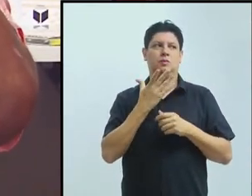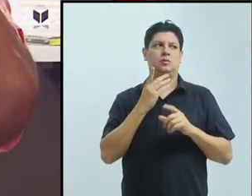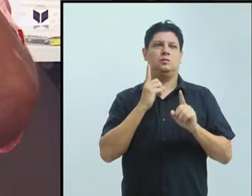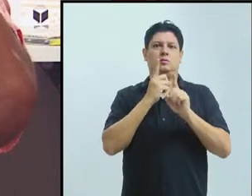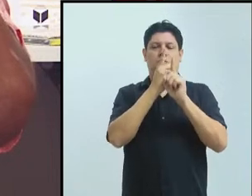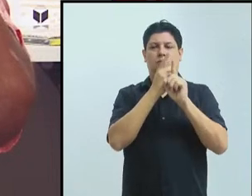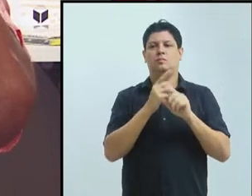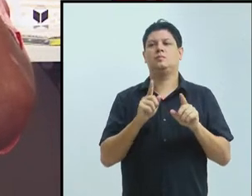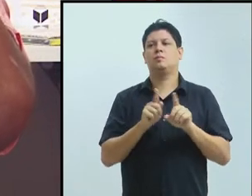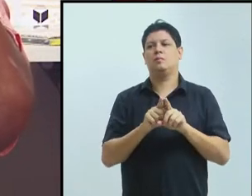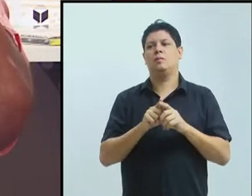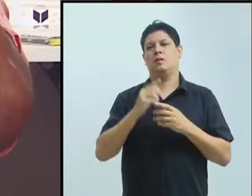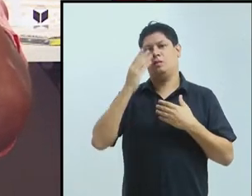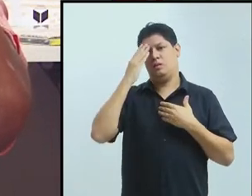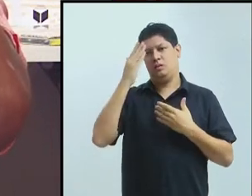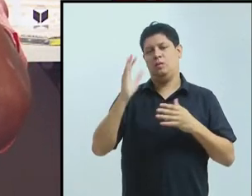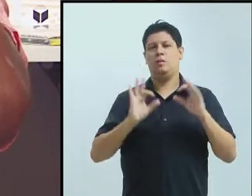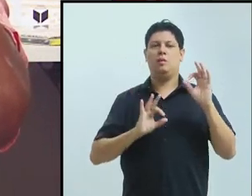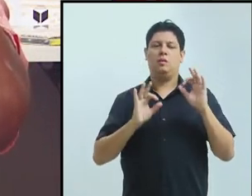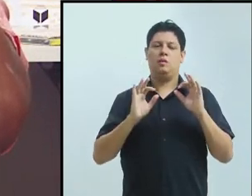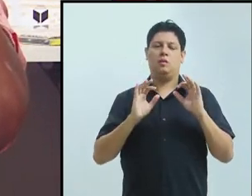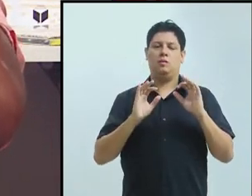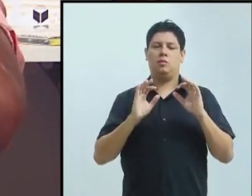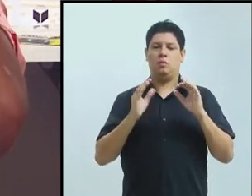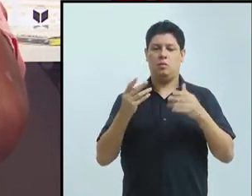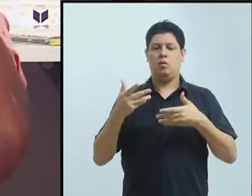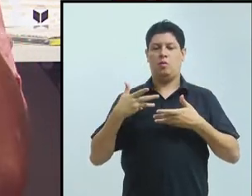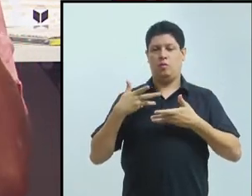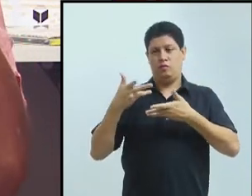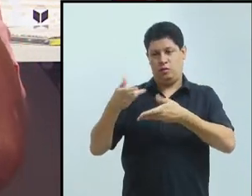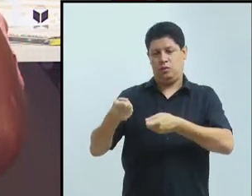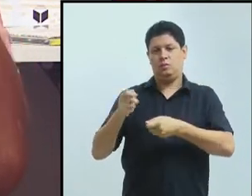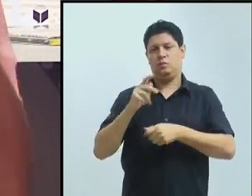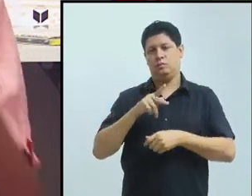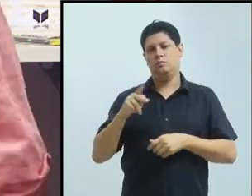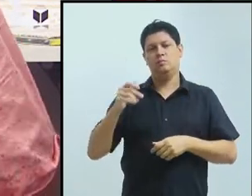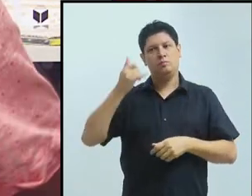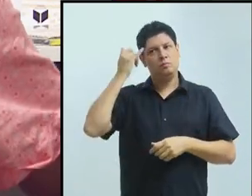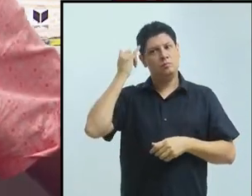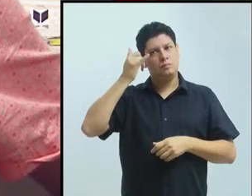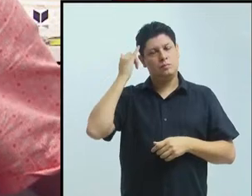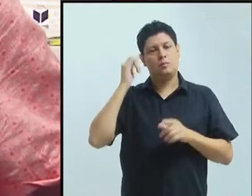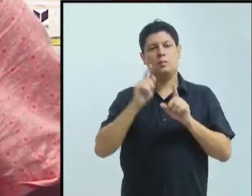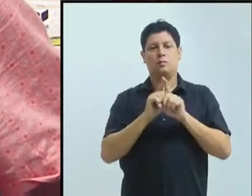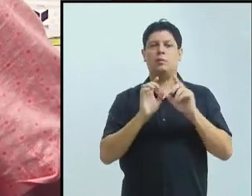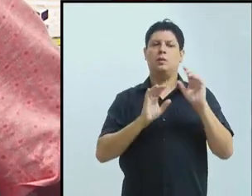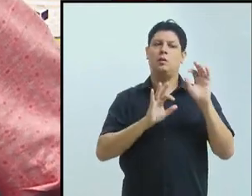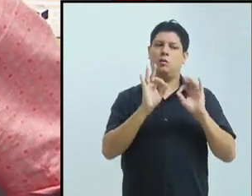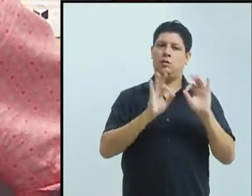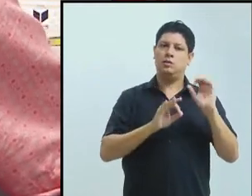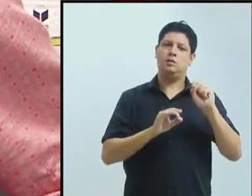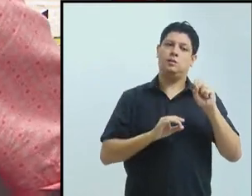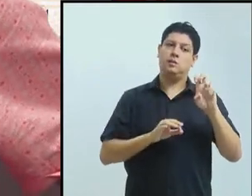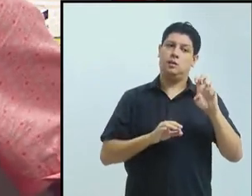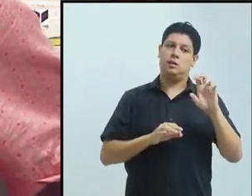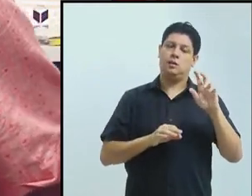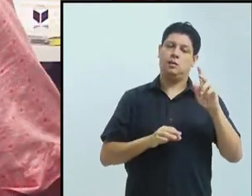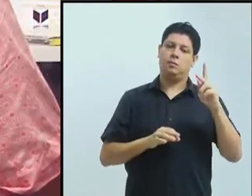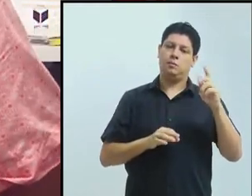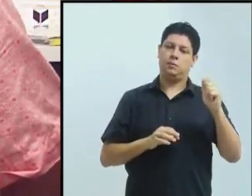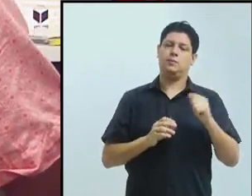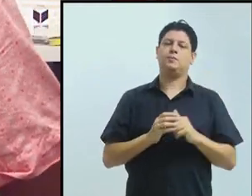organização do CEPA. Na verdade, é o segundo convite que eu recebo para falar sobre esse tema da